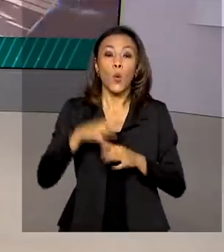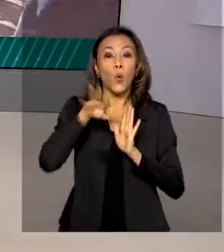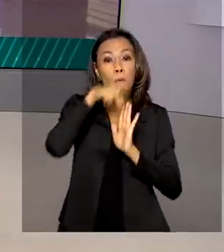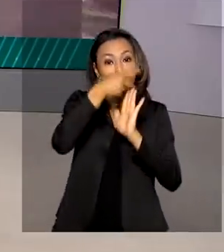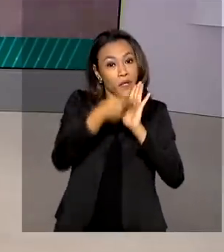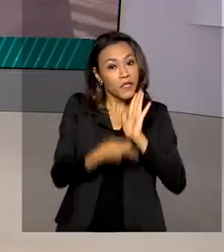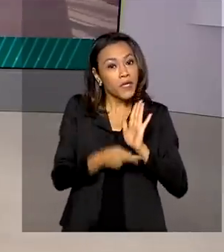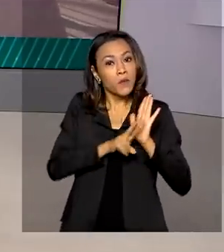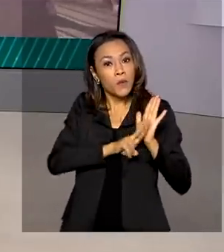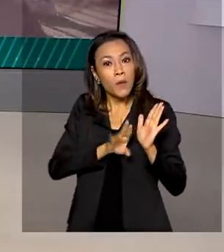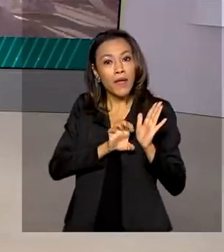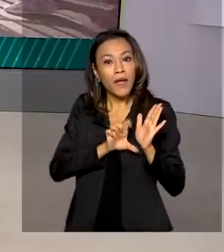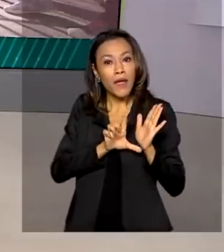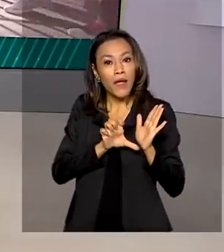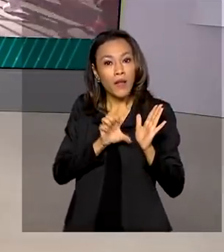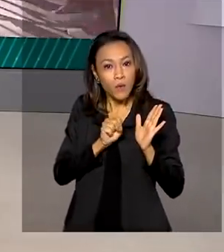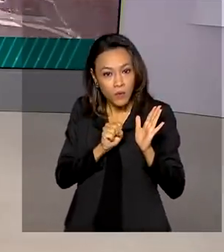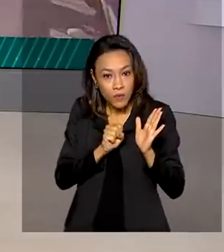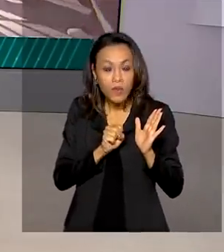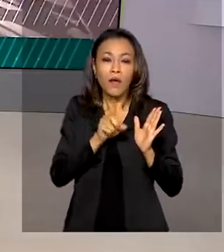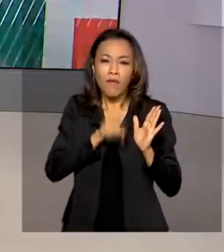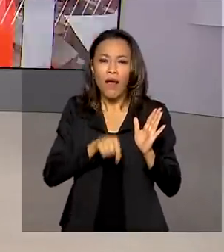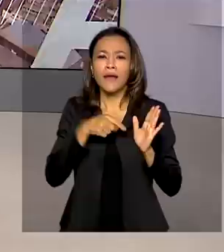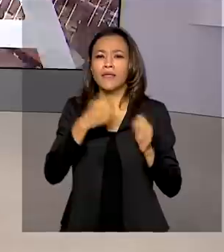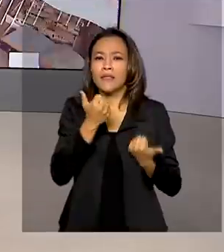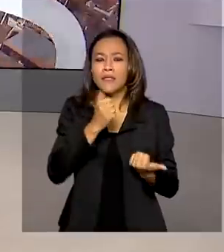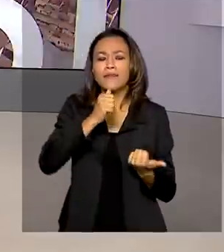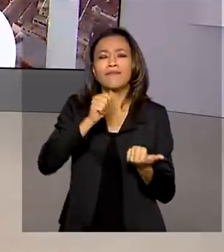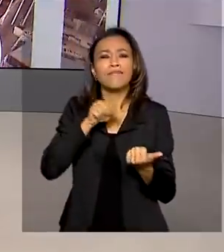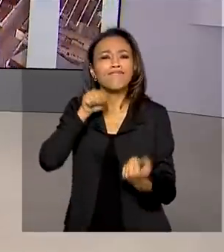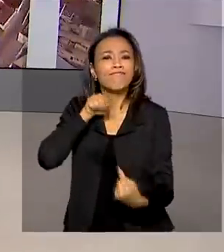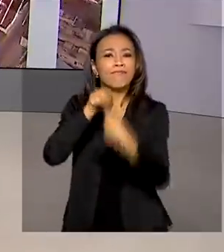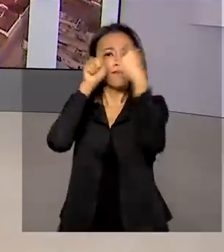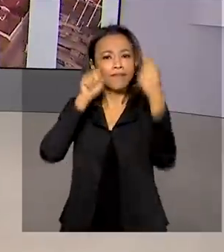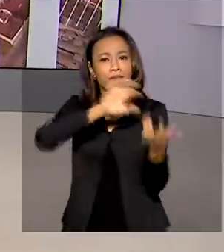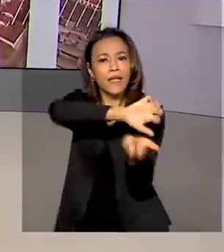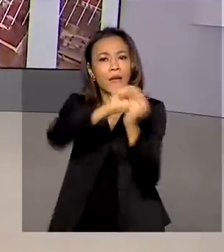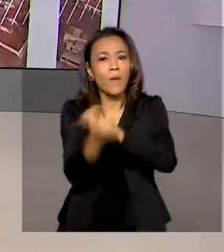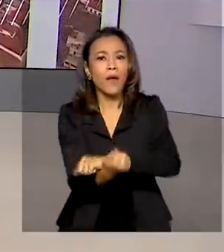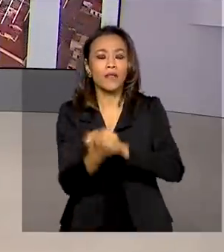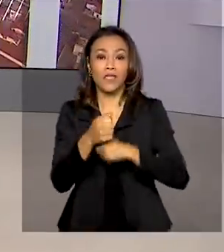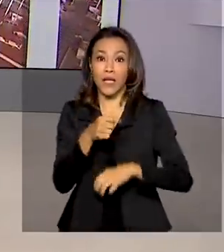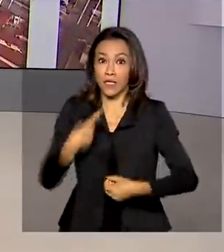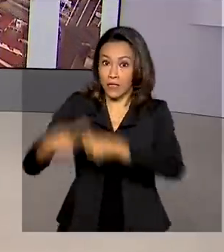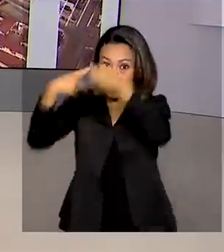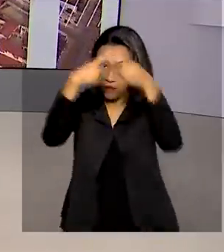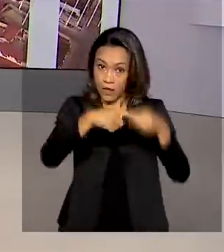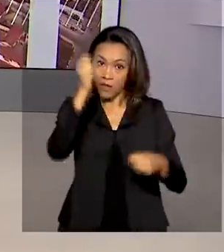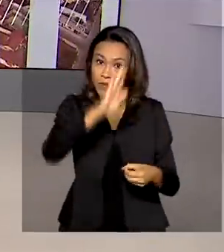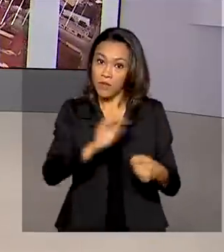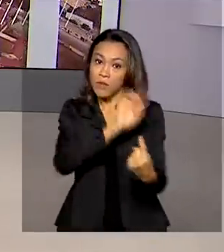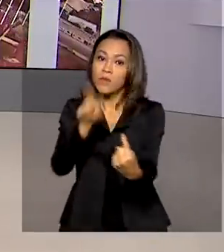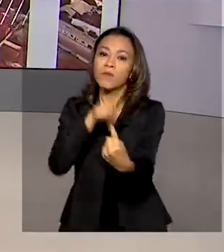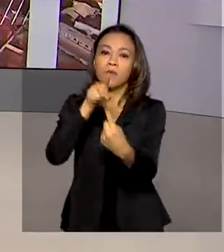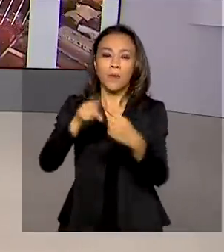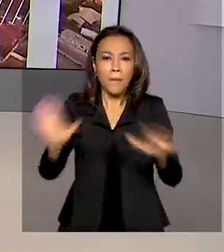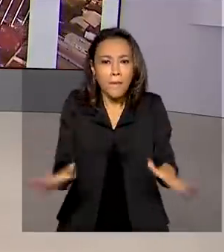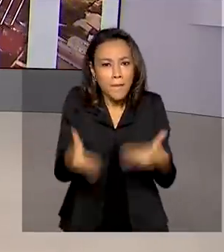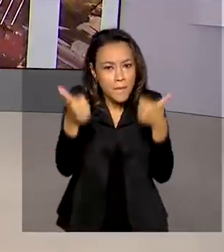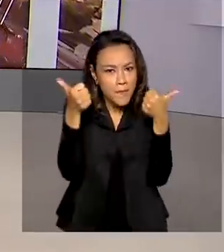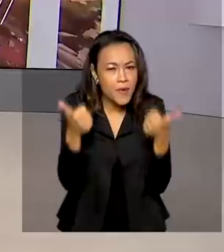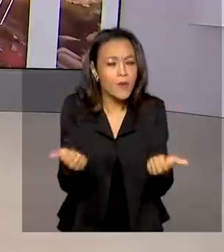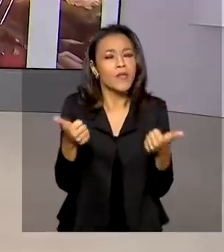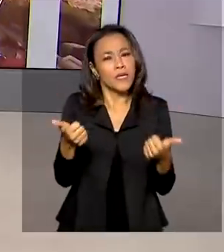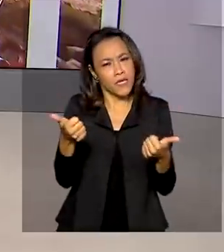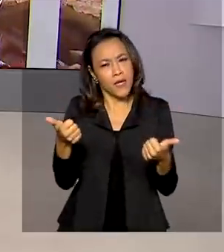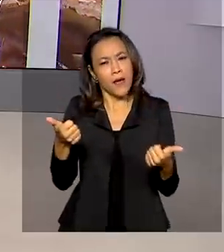vai sugerir o apoio adequado de acordo com a realidade de cada cidade brasileira. Tudo para garantir a melhoria nas ações de prevenção